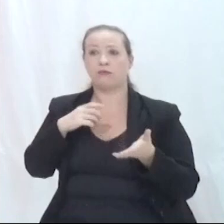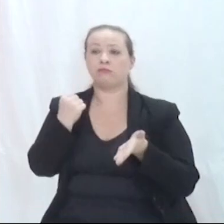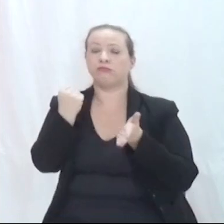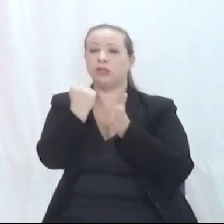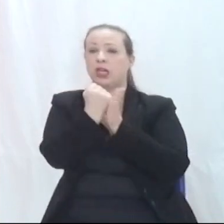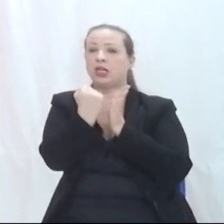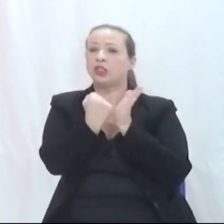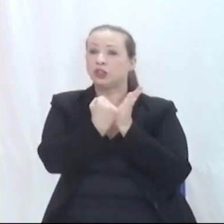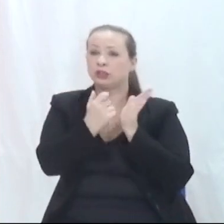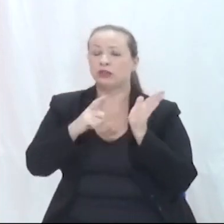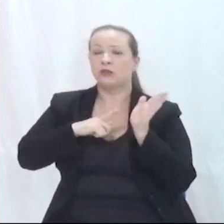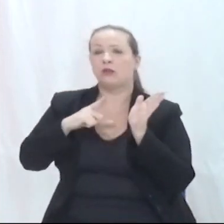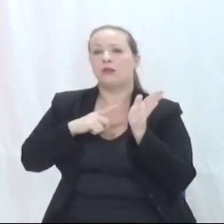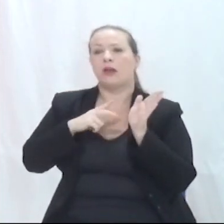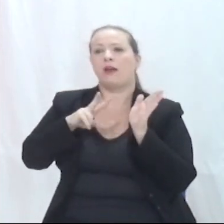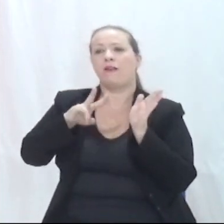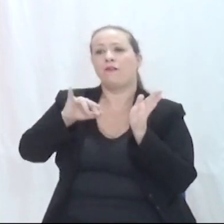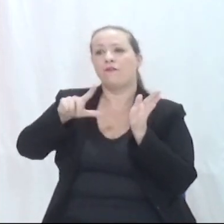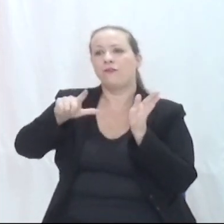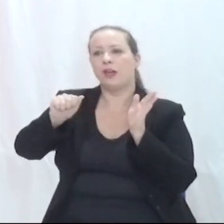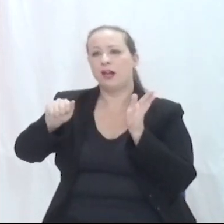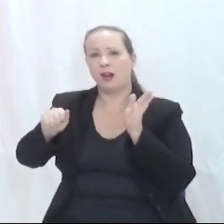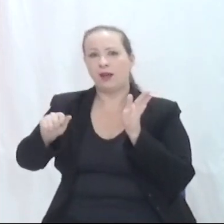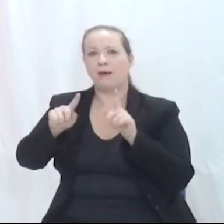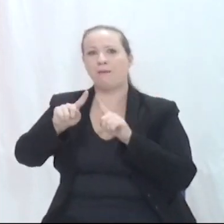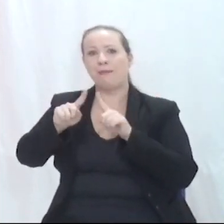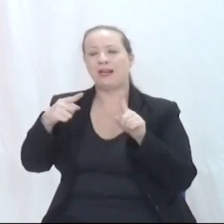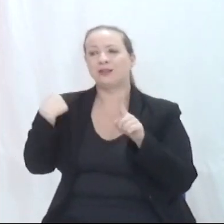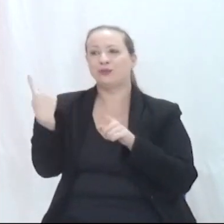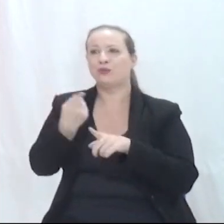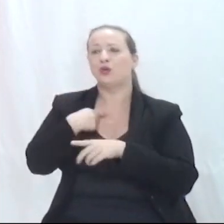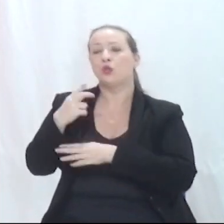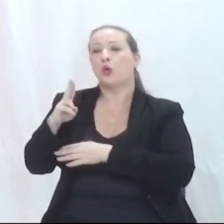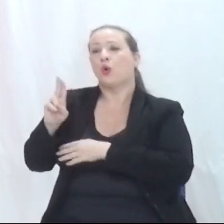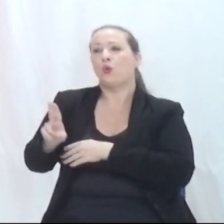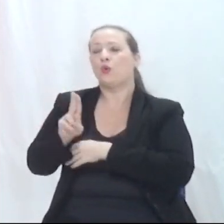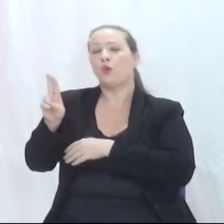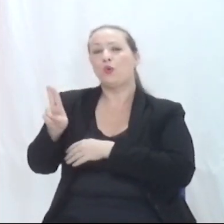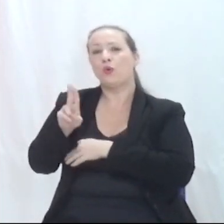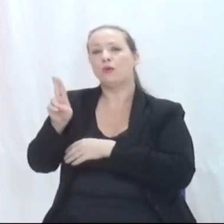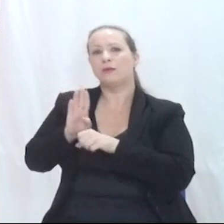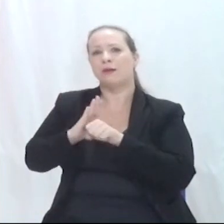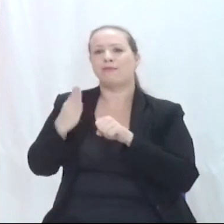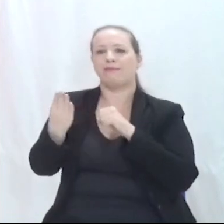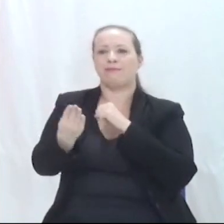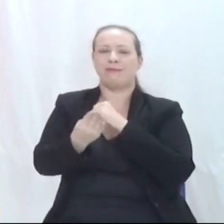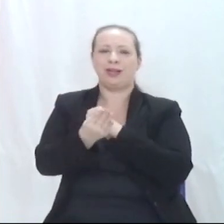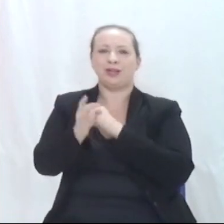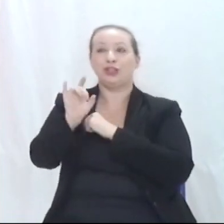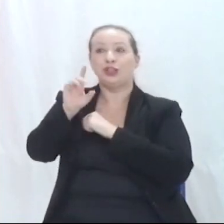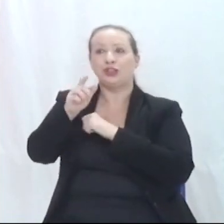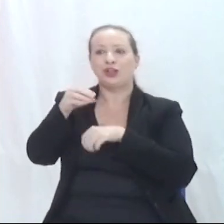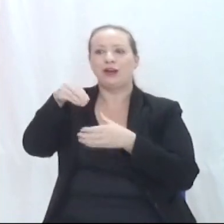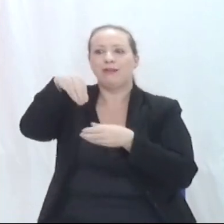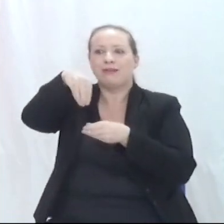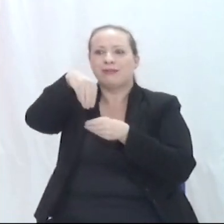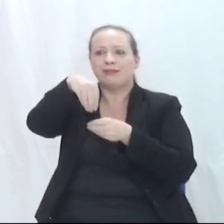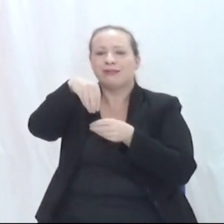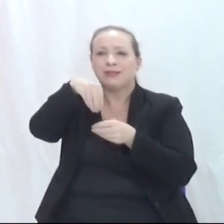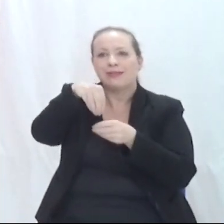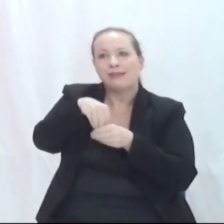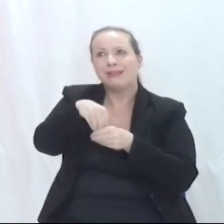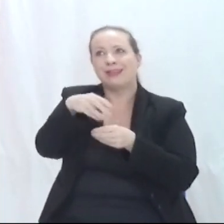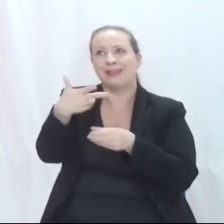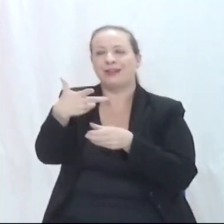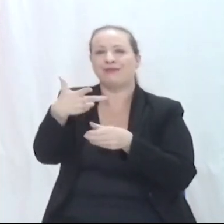Domingos. E por uso mesmo, somente os registros oficiais da prefeitura utilizam bairro Vila São Domingos. Até